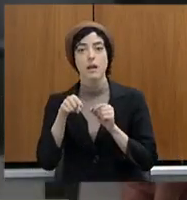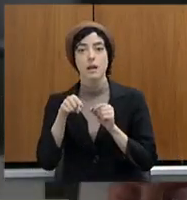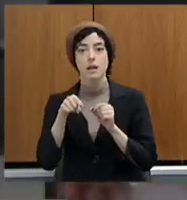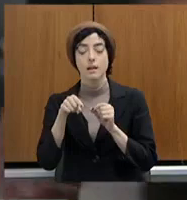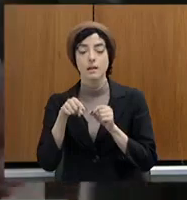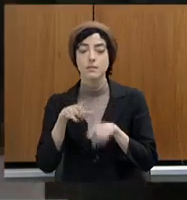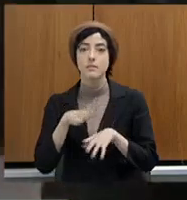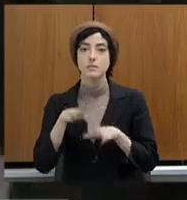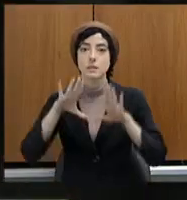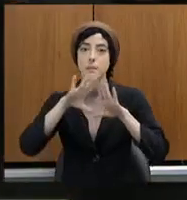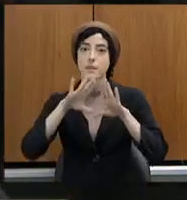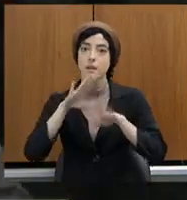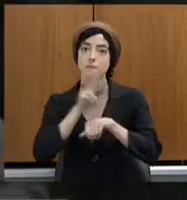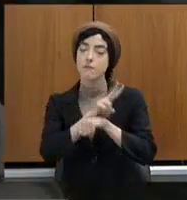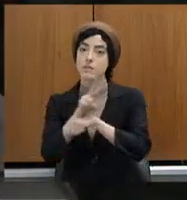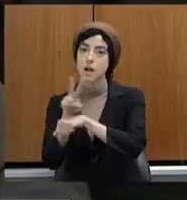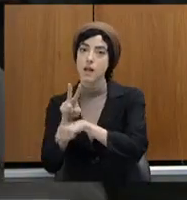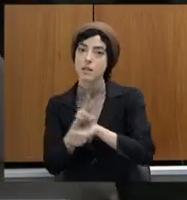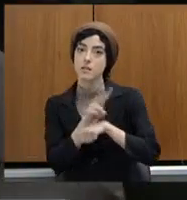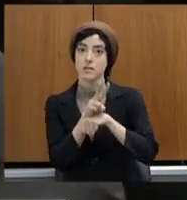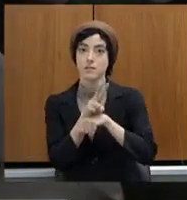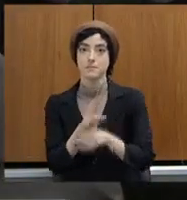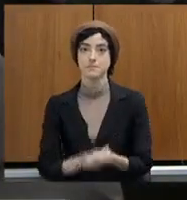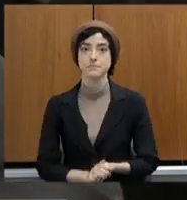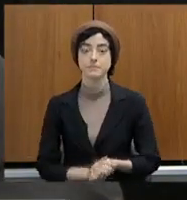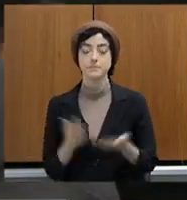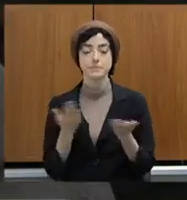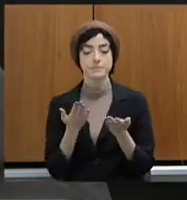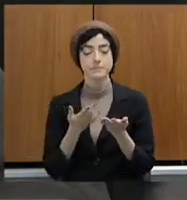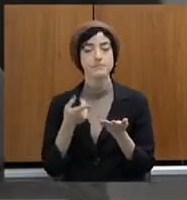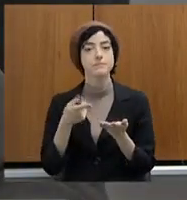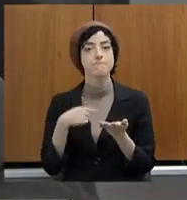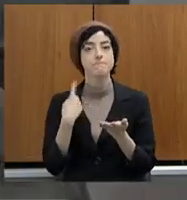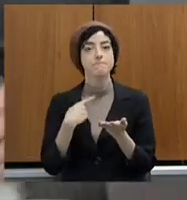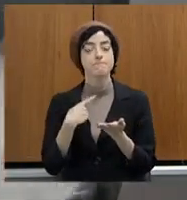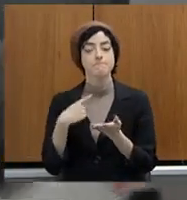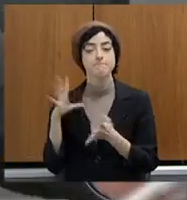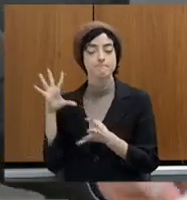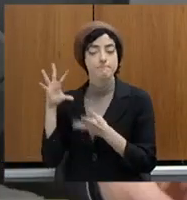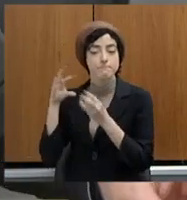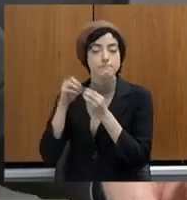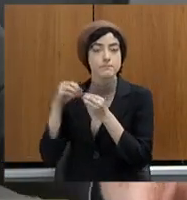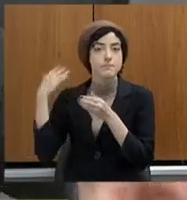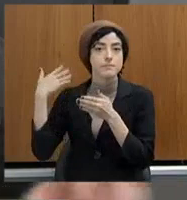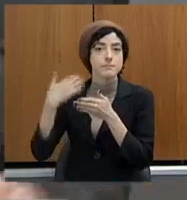Considerando o período de 1º de janeiro até o presente momento, ia discutir e votar proposições da comissão.